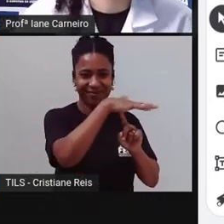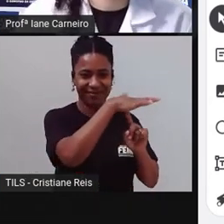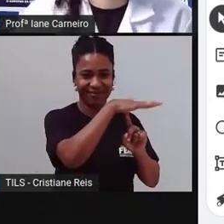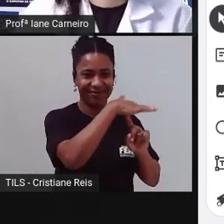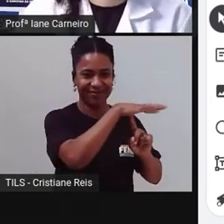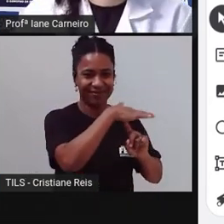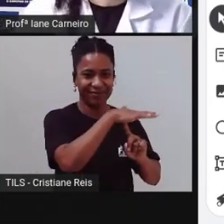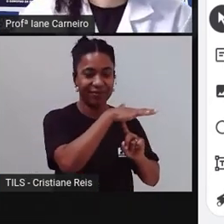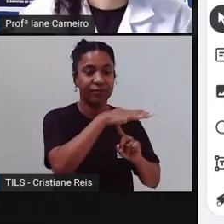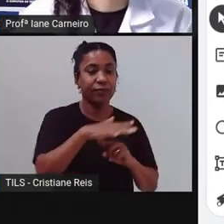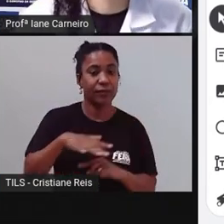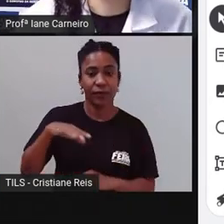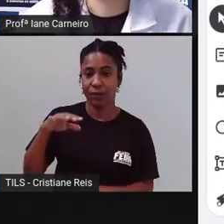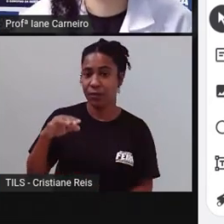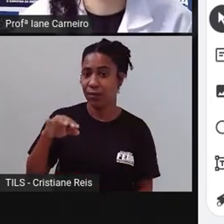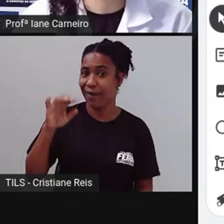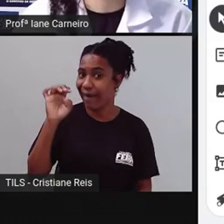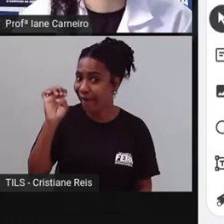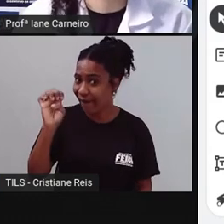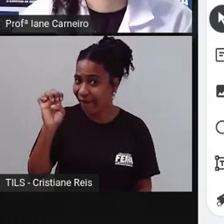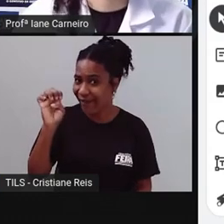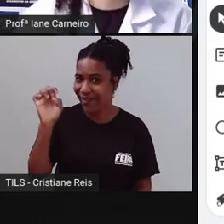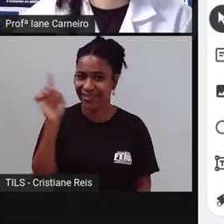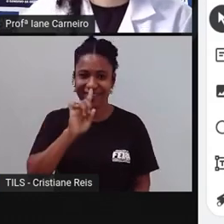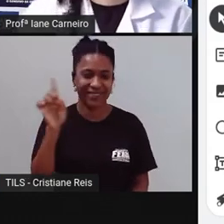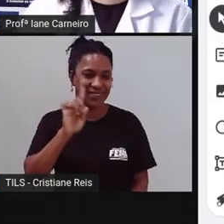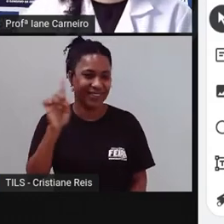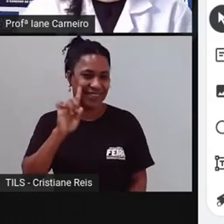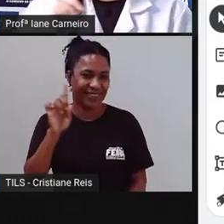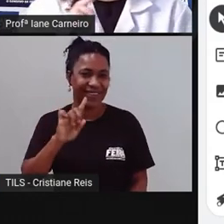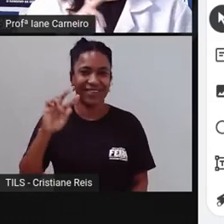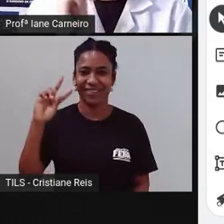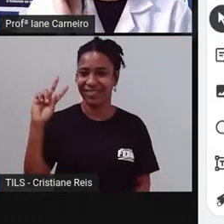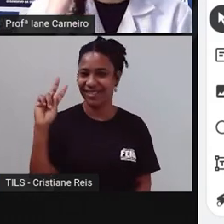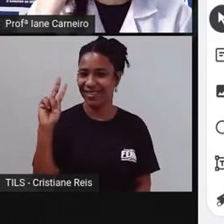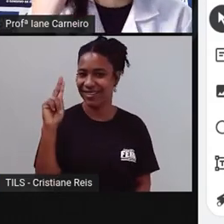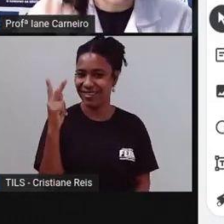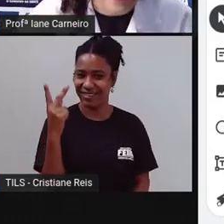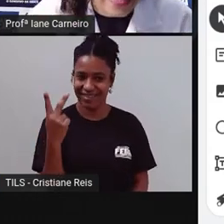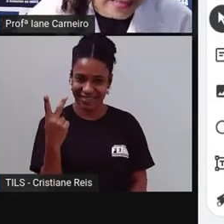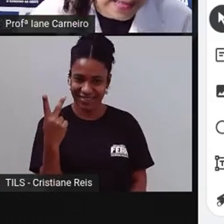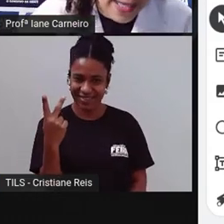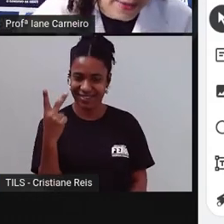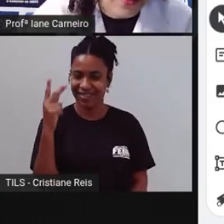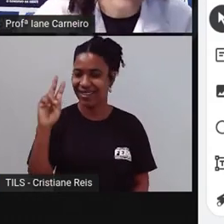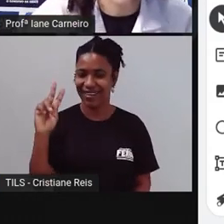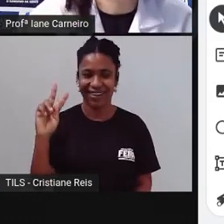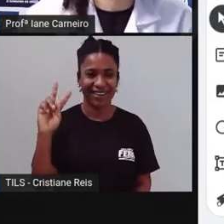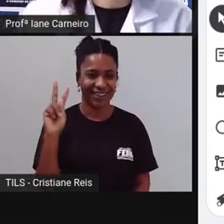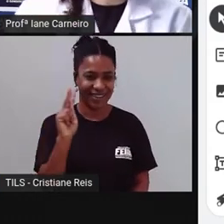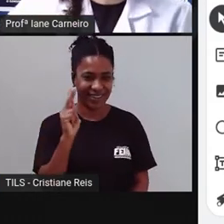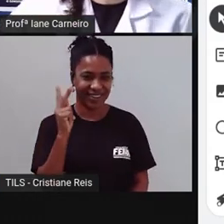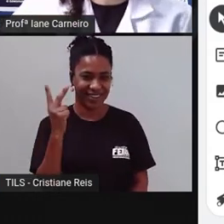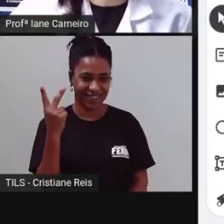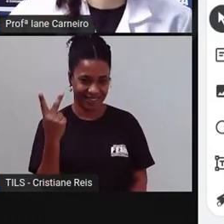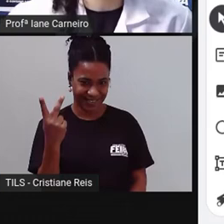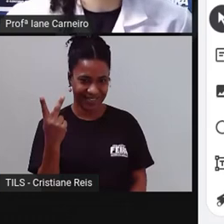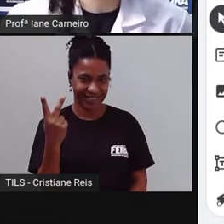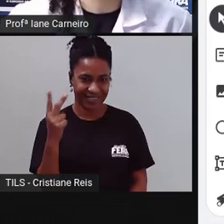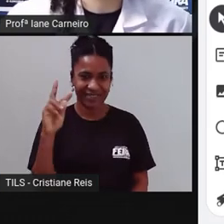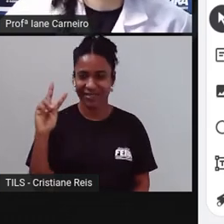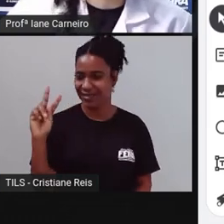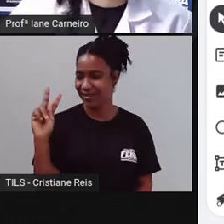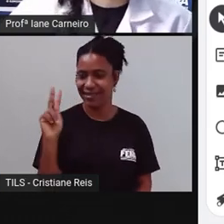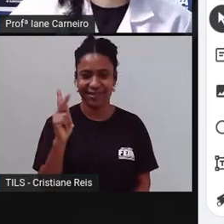helicóptero se escreve com E? Não, helicóptero a gente vai escrever com a letrinha H, tá certo? Então pega essa dica da Pró